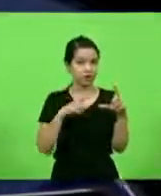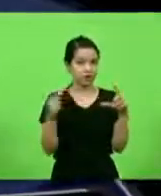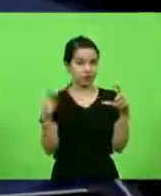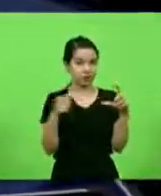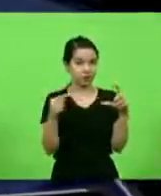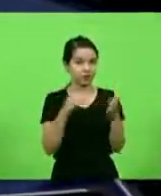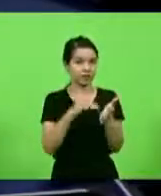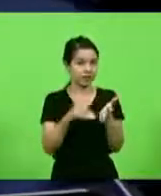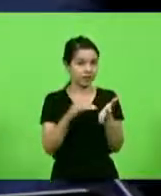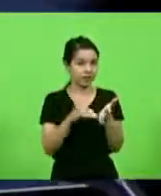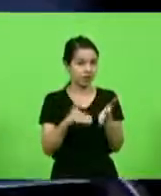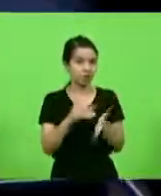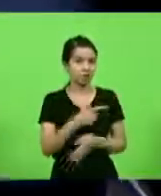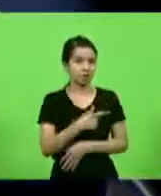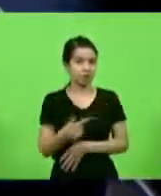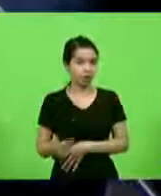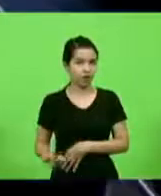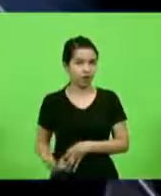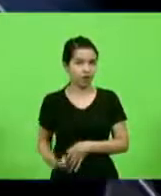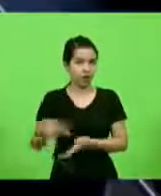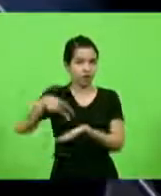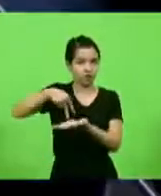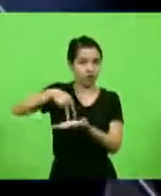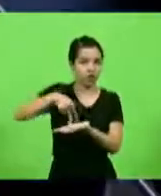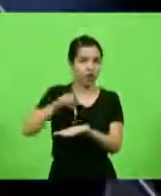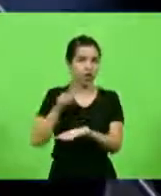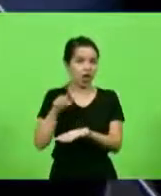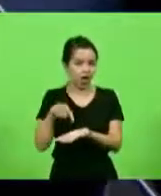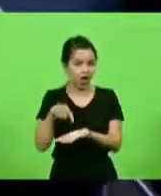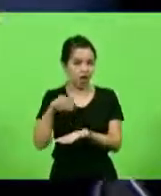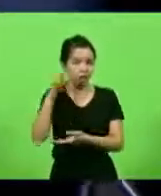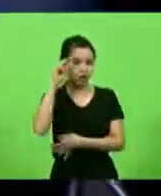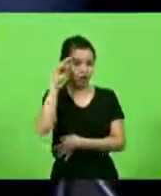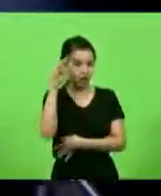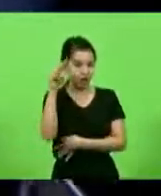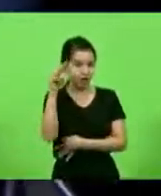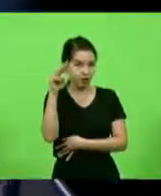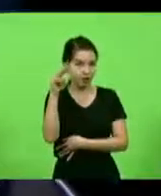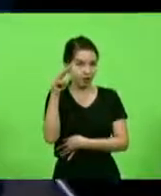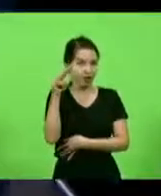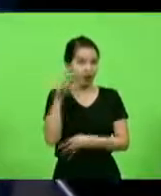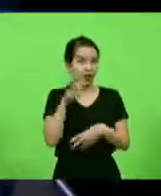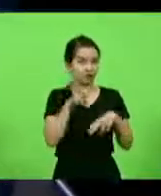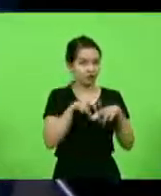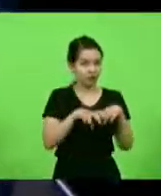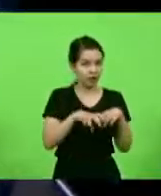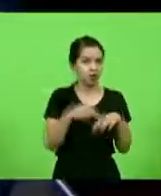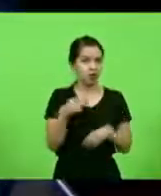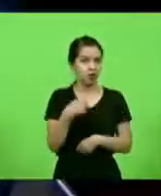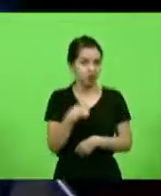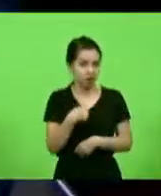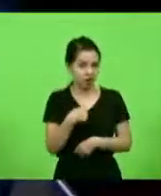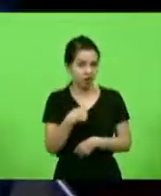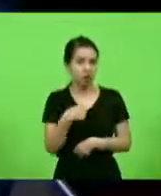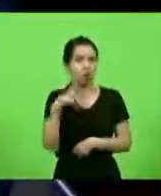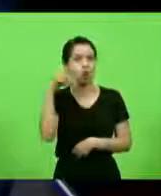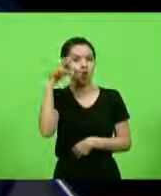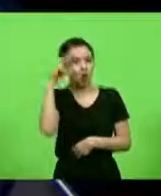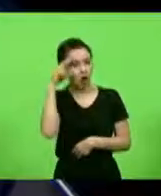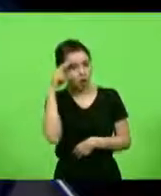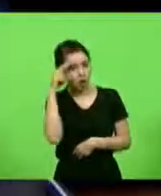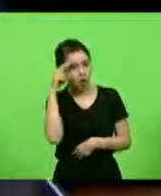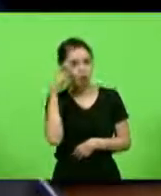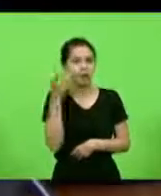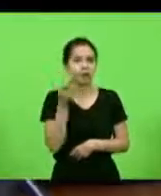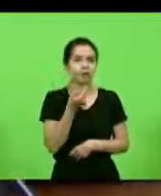em pé aqui é o governador Carlos Moisés, sentado ali, nesse dia estava eu, estava o deputado Alba, acho que estava